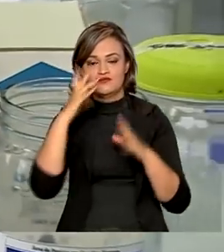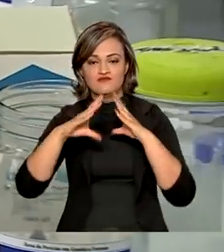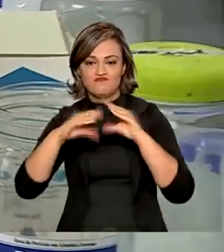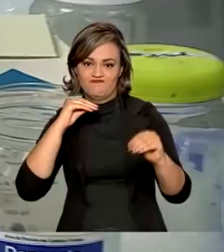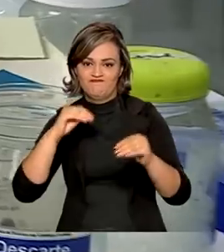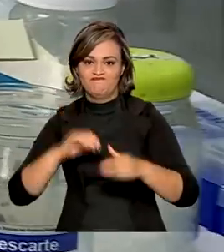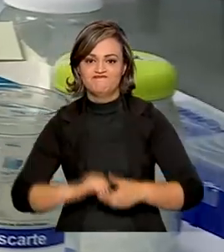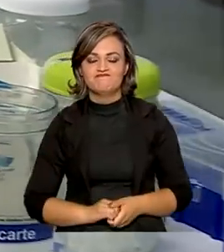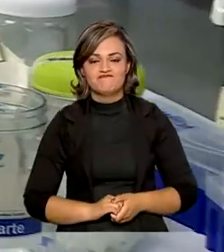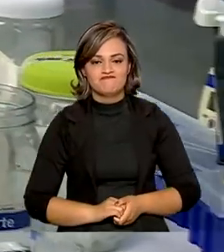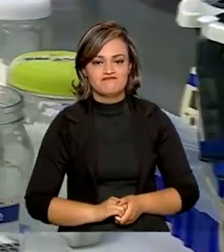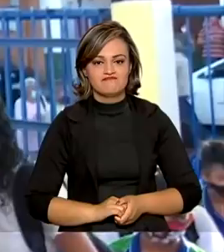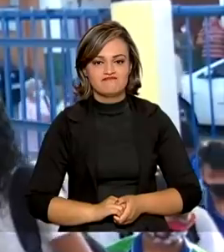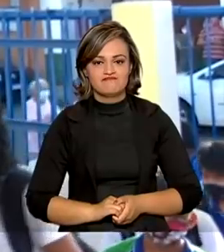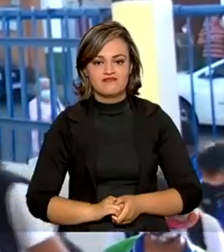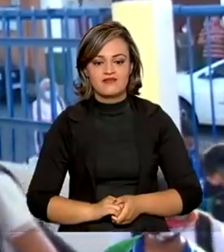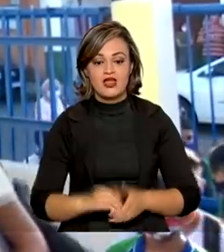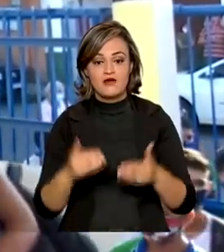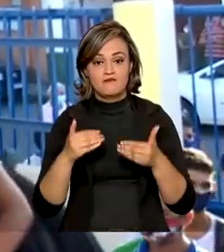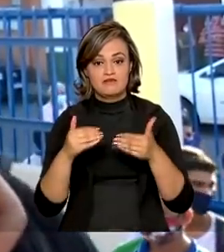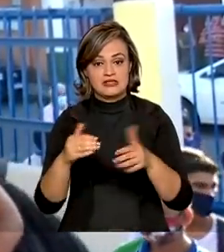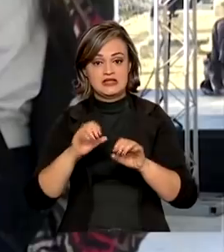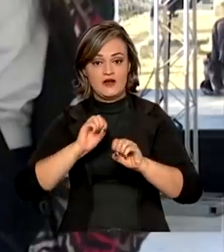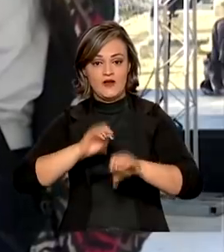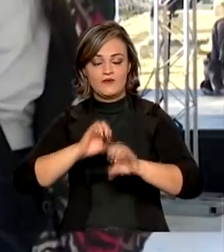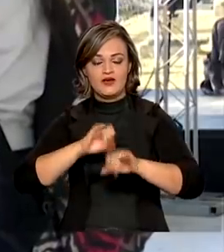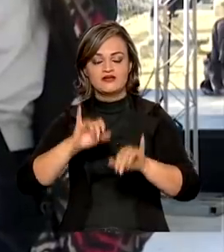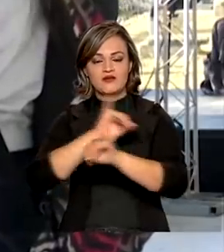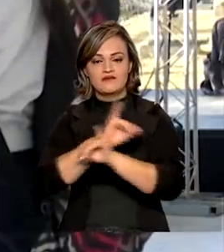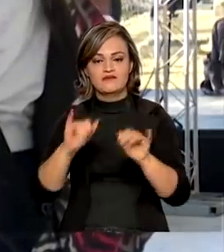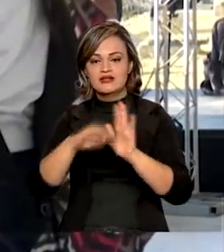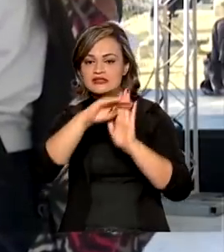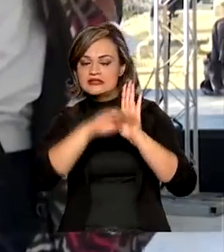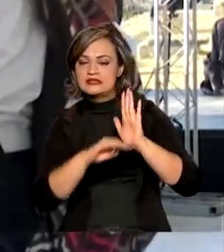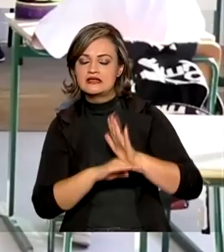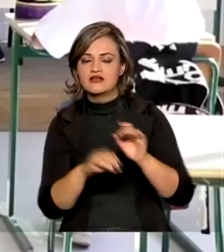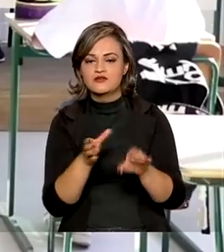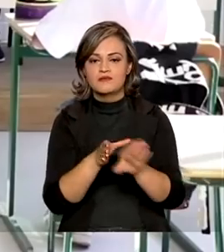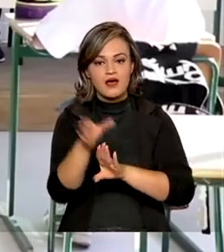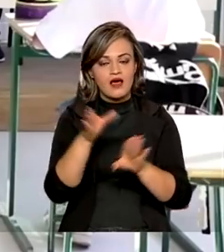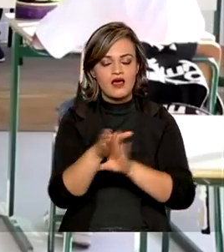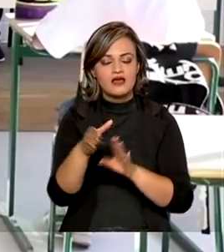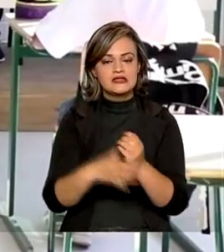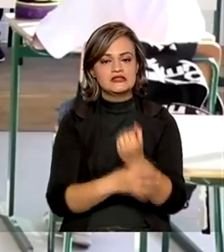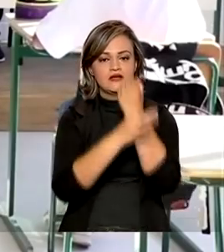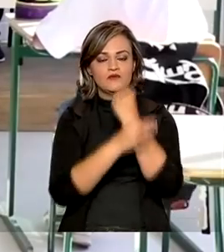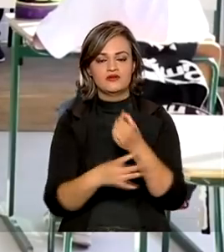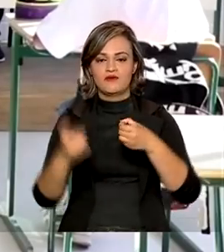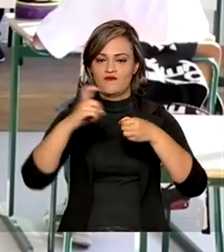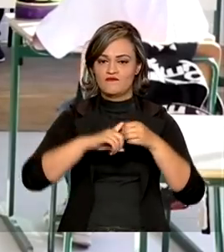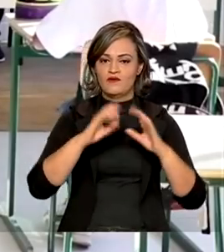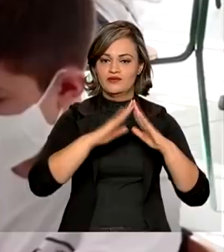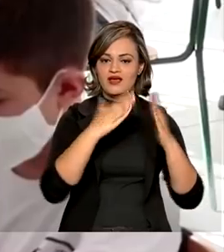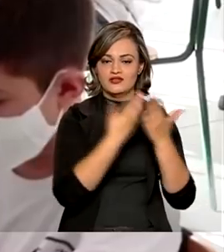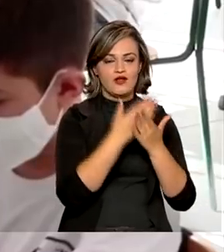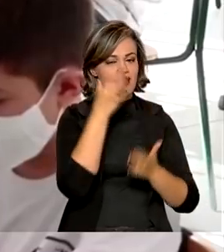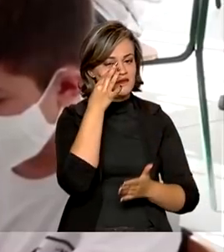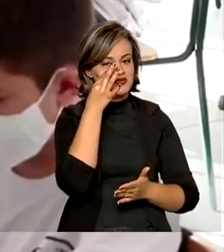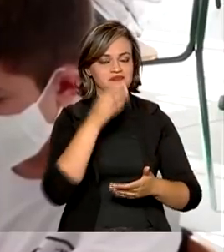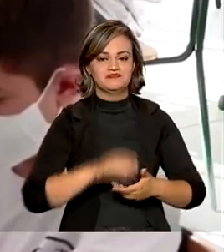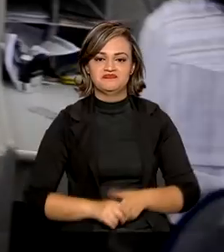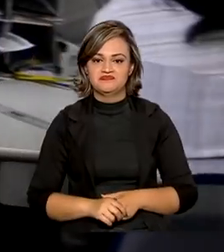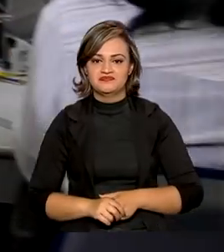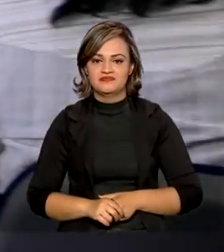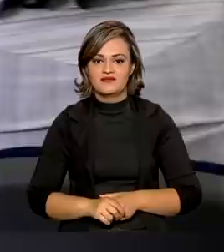pessoas desaparecidas. Ministério da Educação divulga guia para orientar e dar segurança para a volta às aulas presenciais.